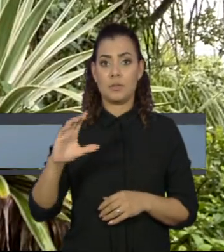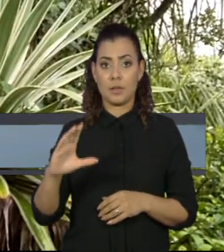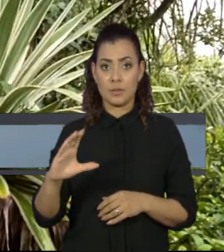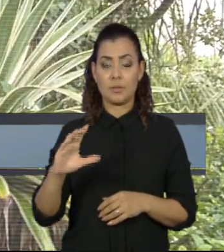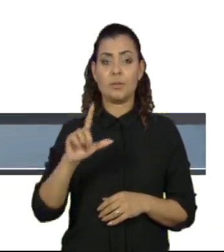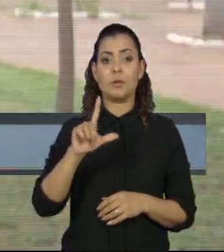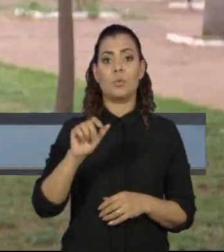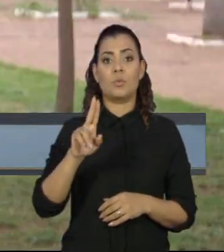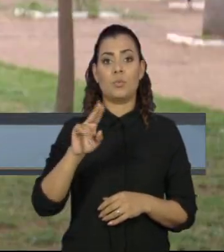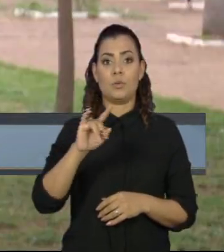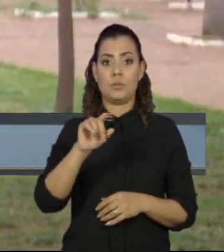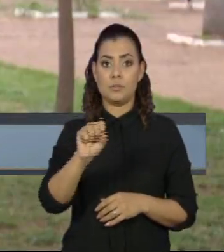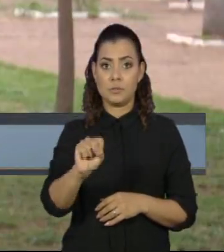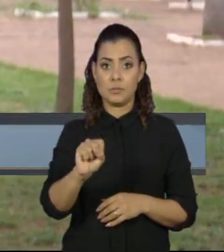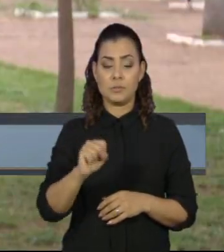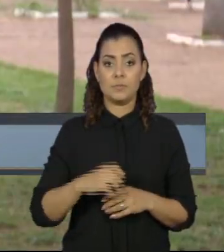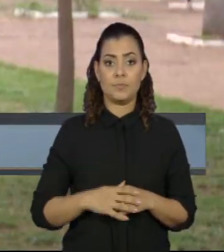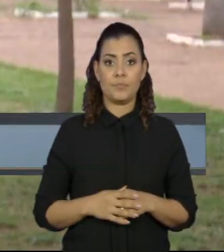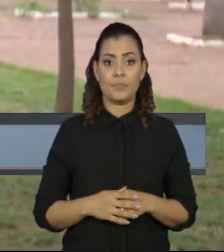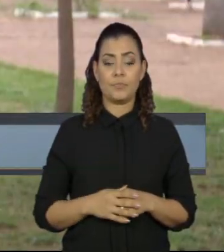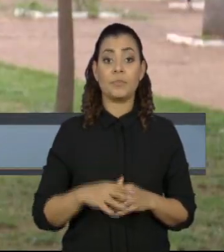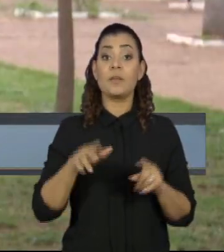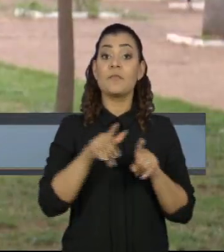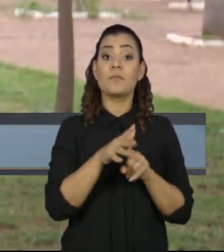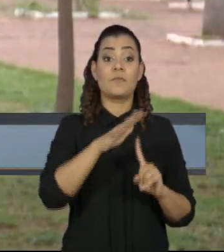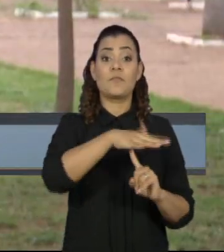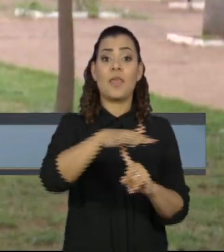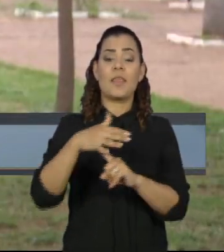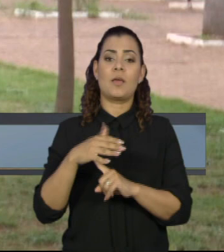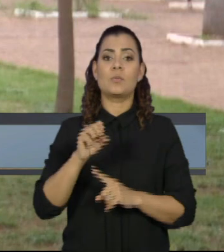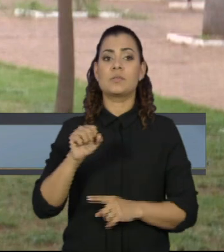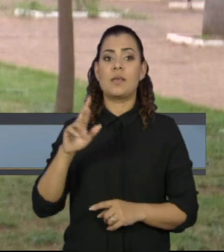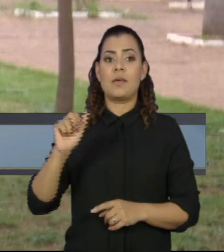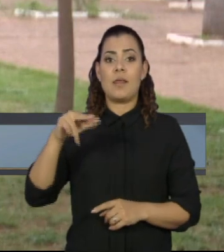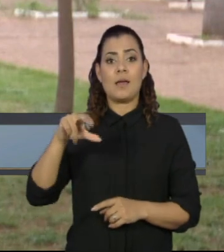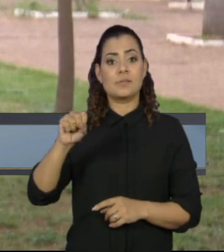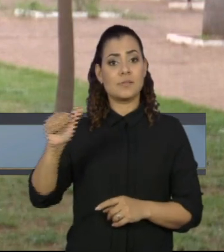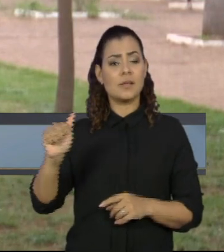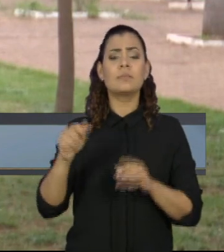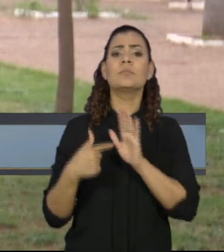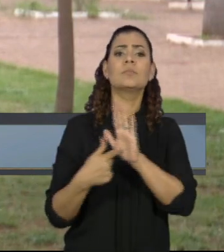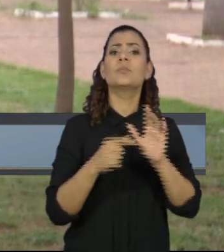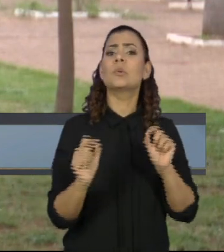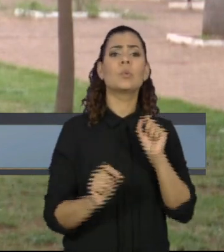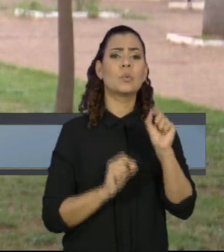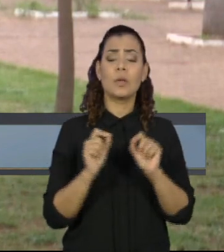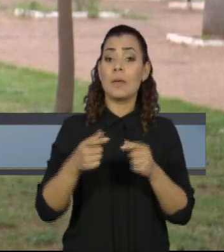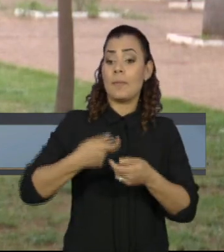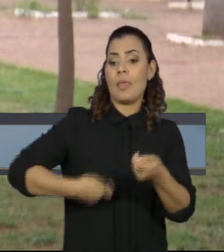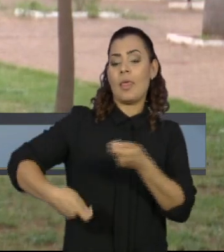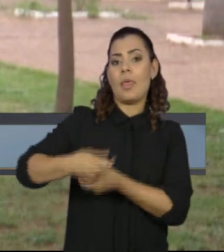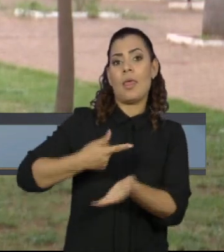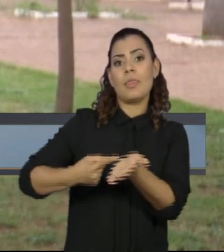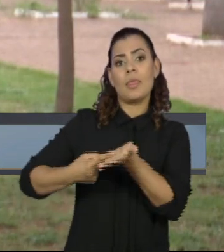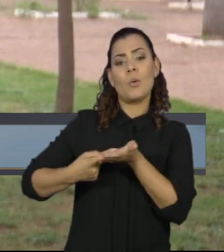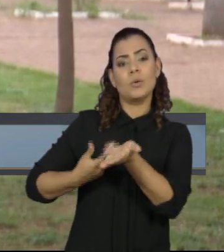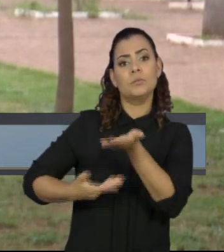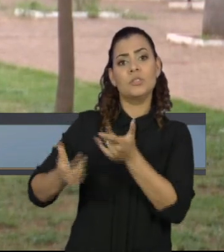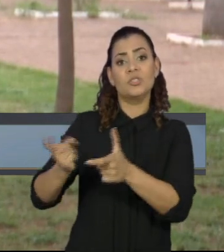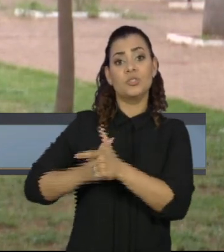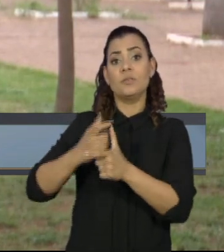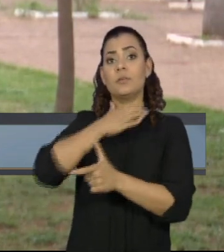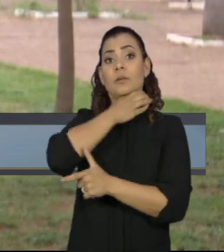Luiz Turati. O feirão Serasa Limpa Nome, que possibilita que os consumidores negociem dívidas, foi